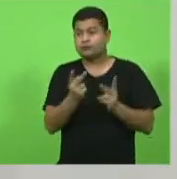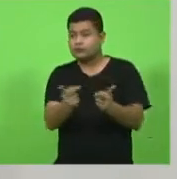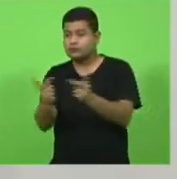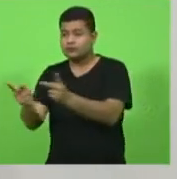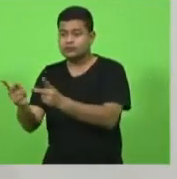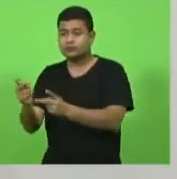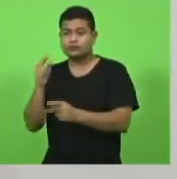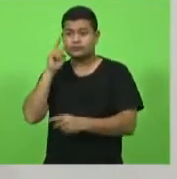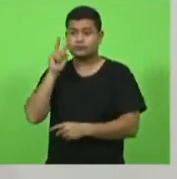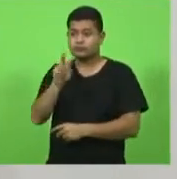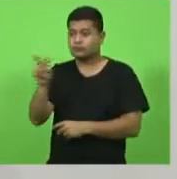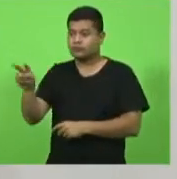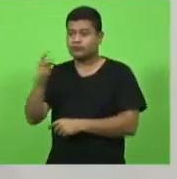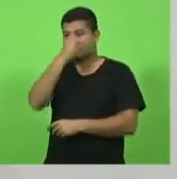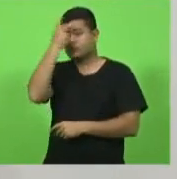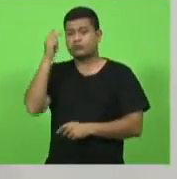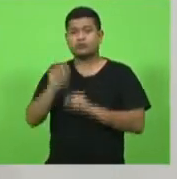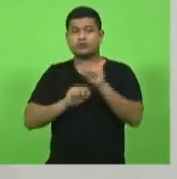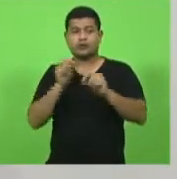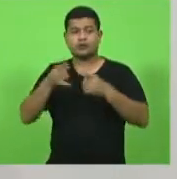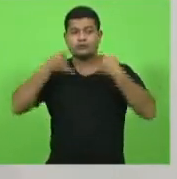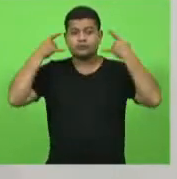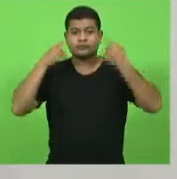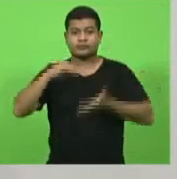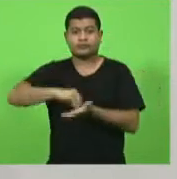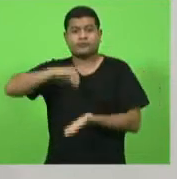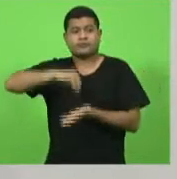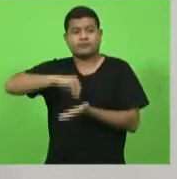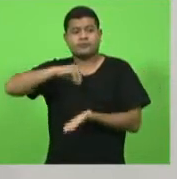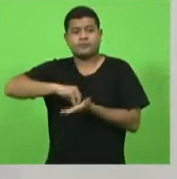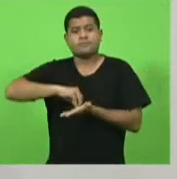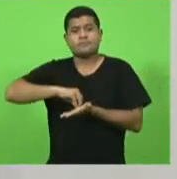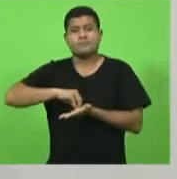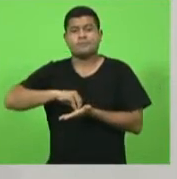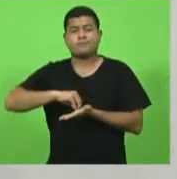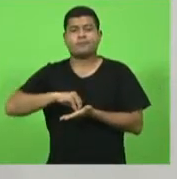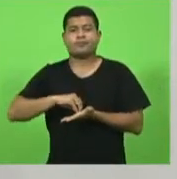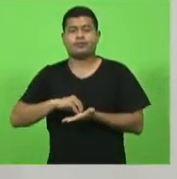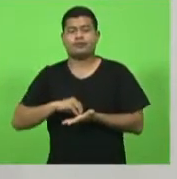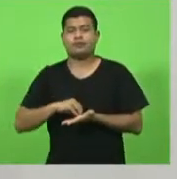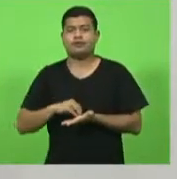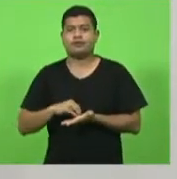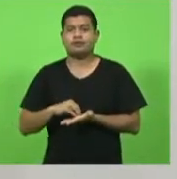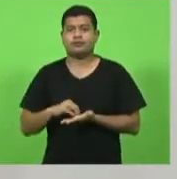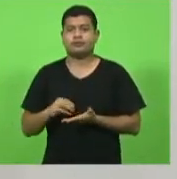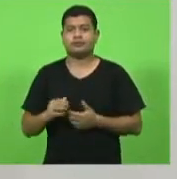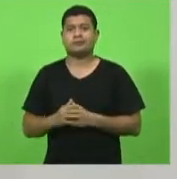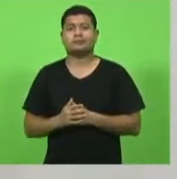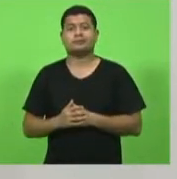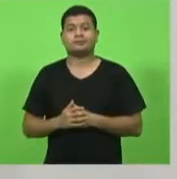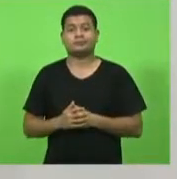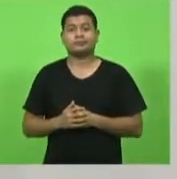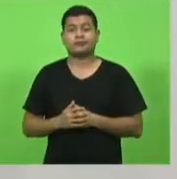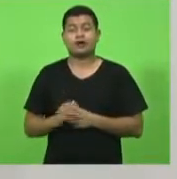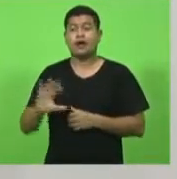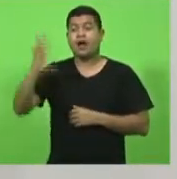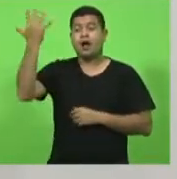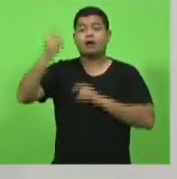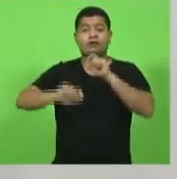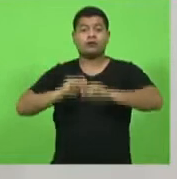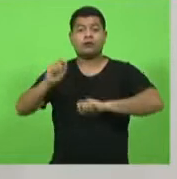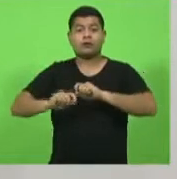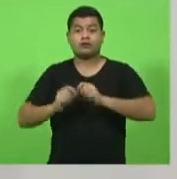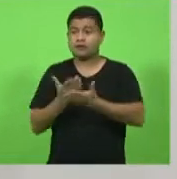observamos pessoas sem máscara sem máscara e o que acontece então a pessoa tem que ser